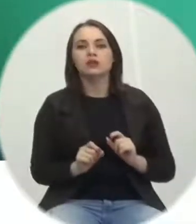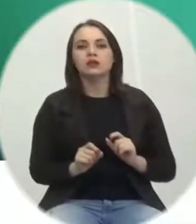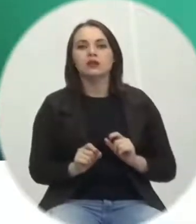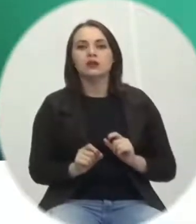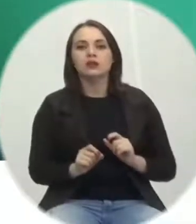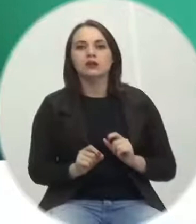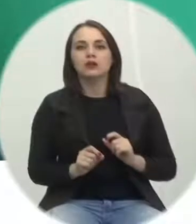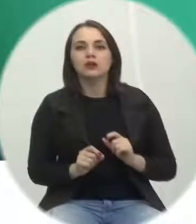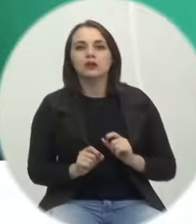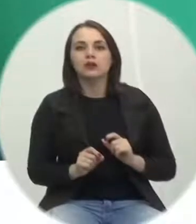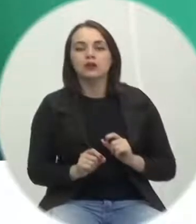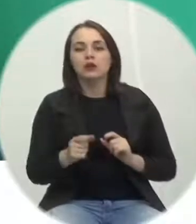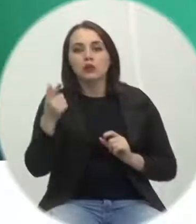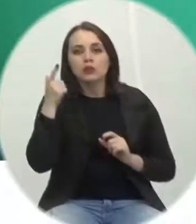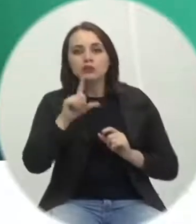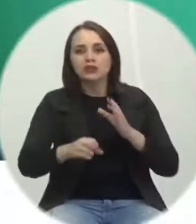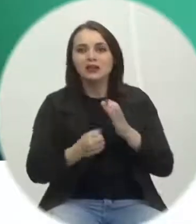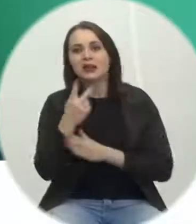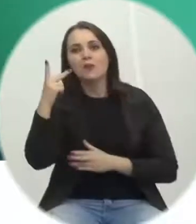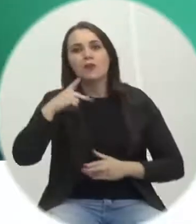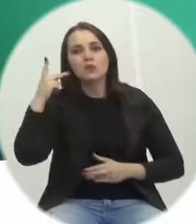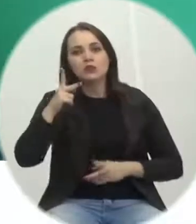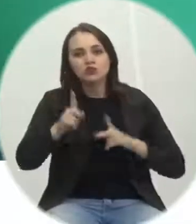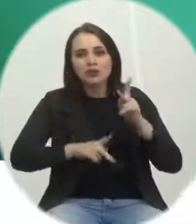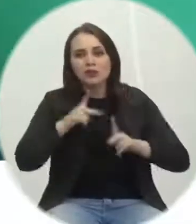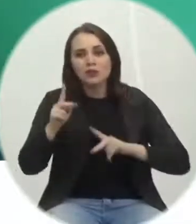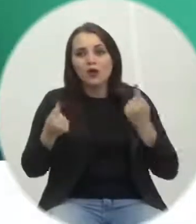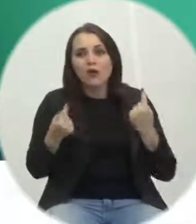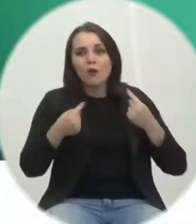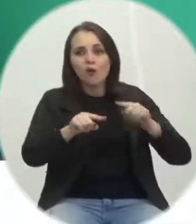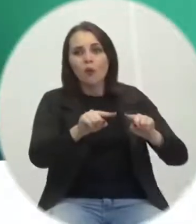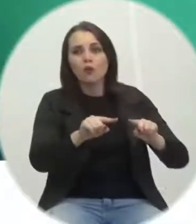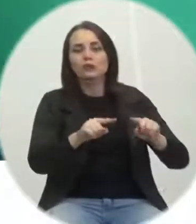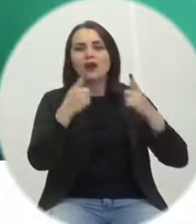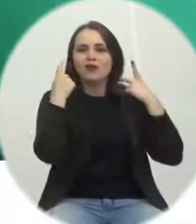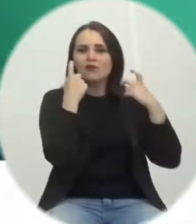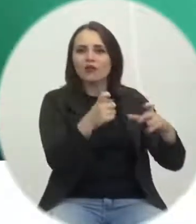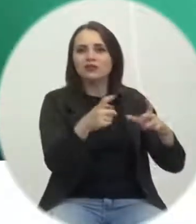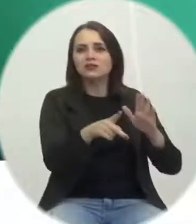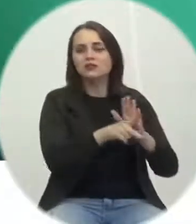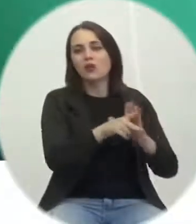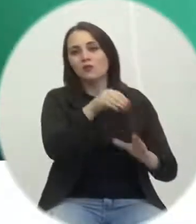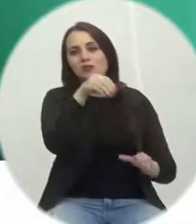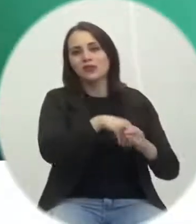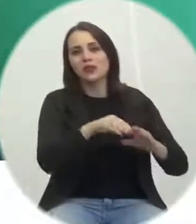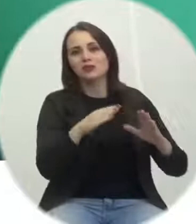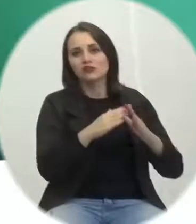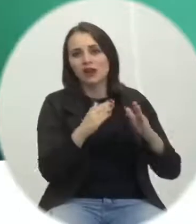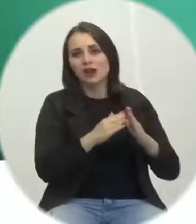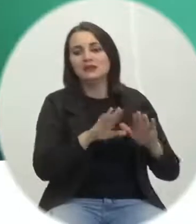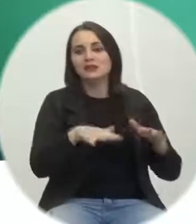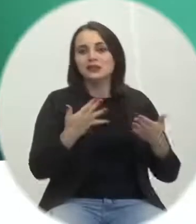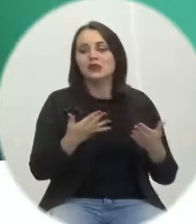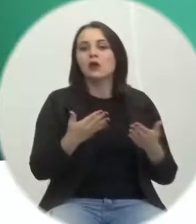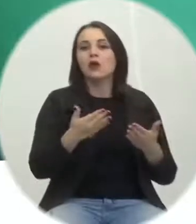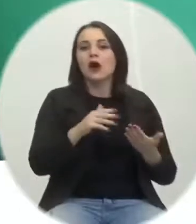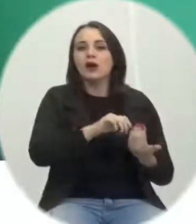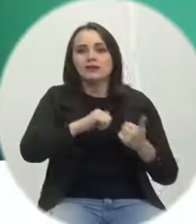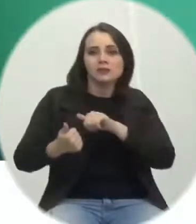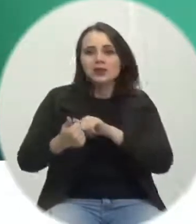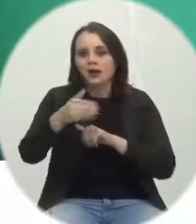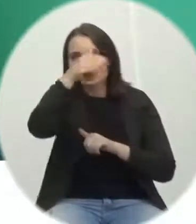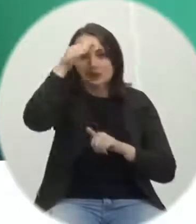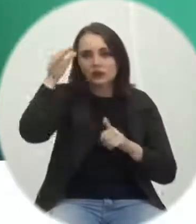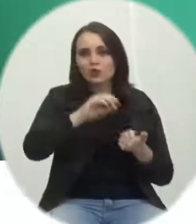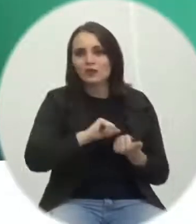demanda de uma política pública de violência doméstica aqui na nossa cidade, portanto adequar a Criciúma conforme a Lei Maria da Penha e de